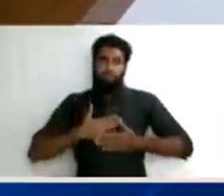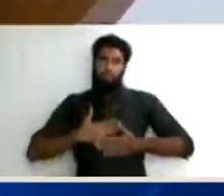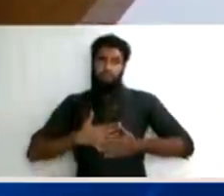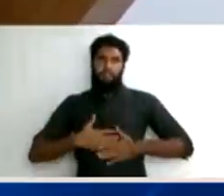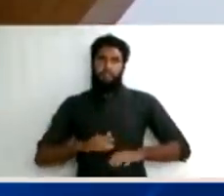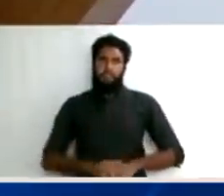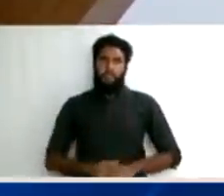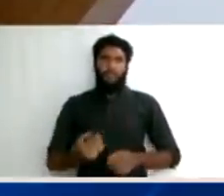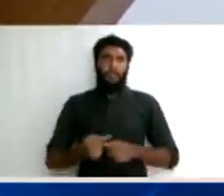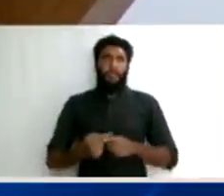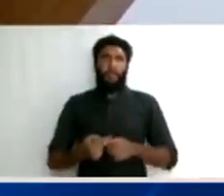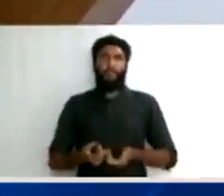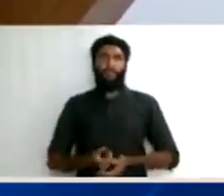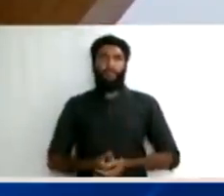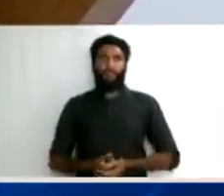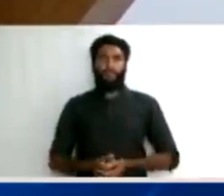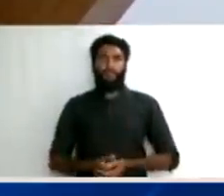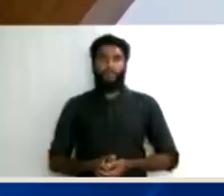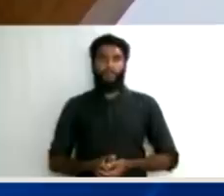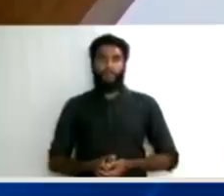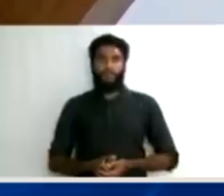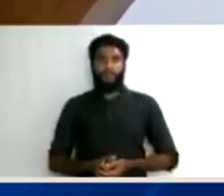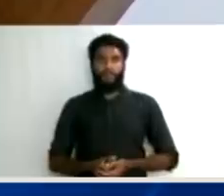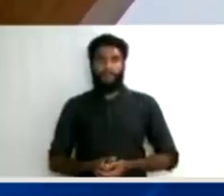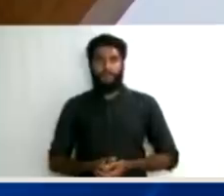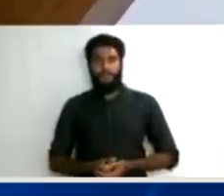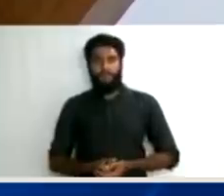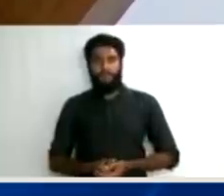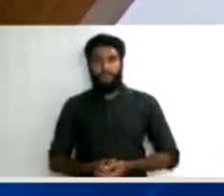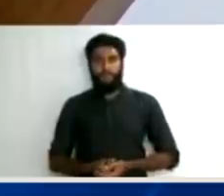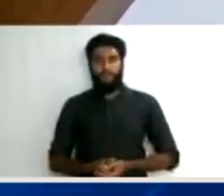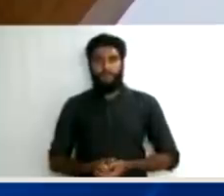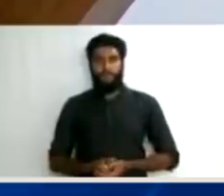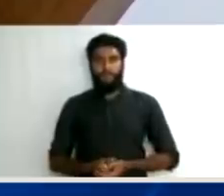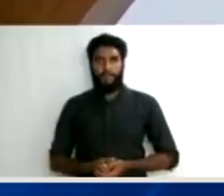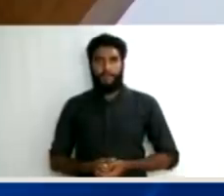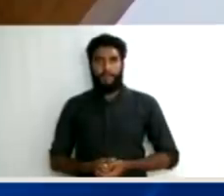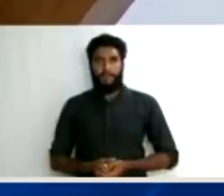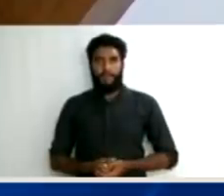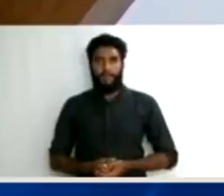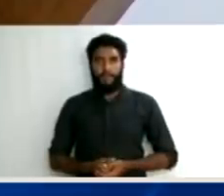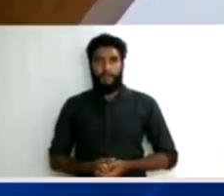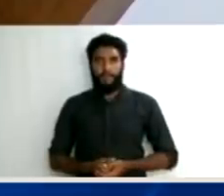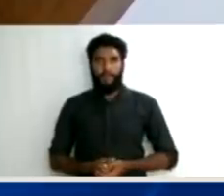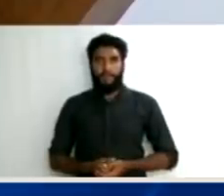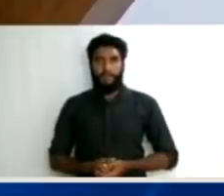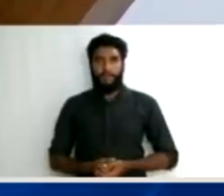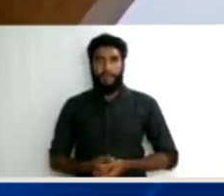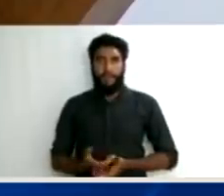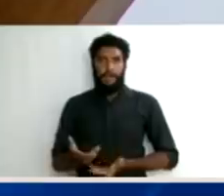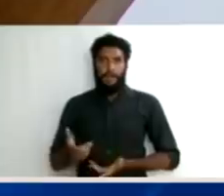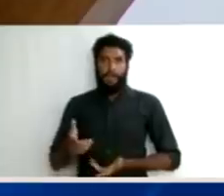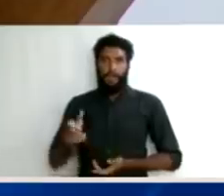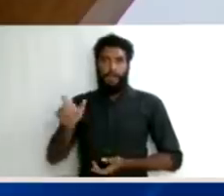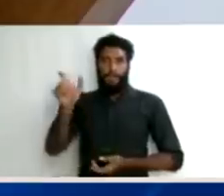cabível ao habeas corpus, muito menos embargos de declaração em habeas corpus. Então, uma situação, vamos dizer, que